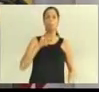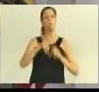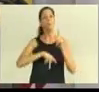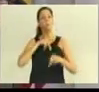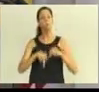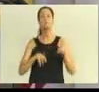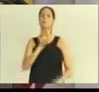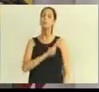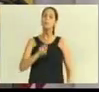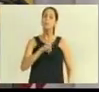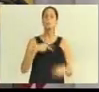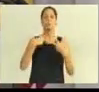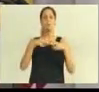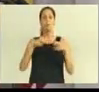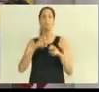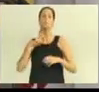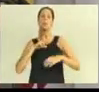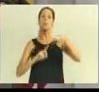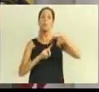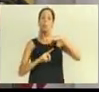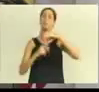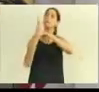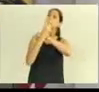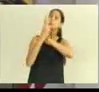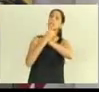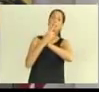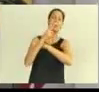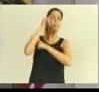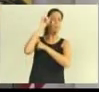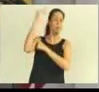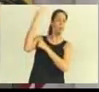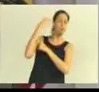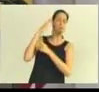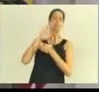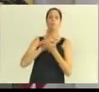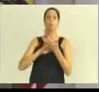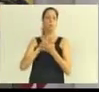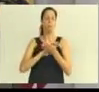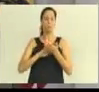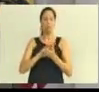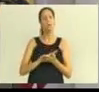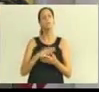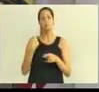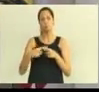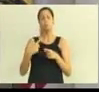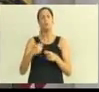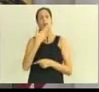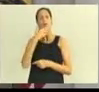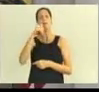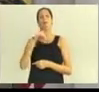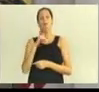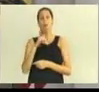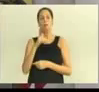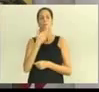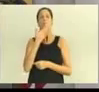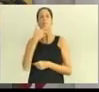transportes coletivos, fique protegido da chuva, do vento, das interpéries que certamente atuam quando a nossa população passa por